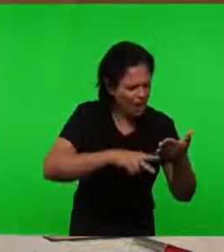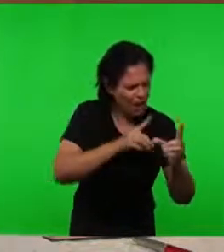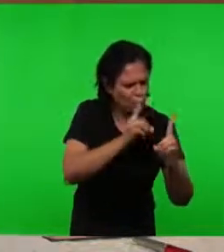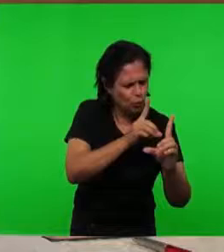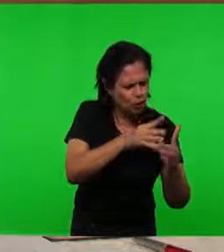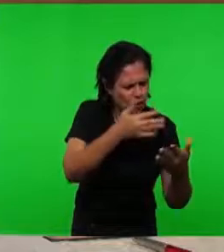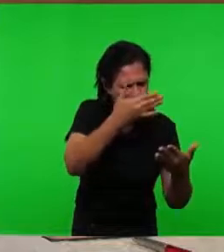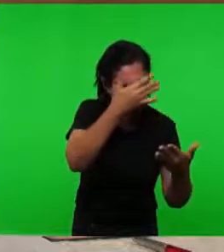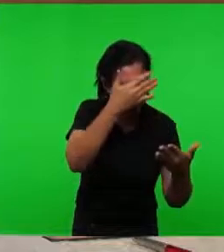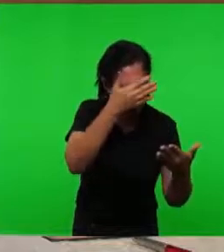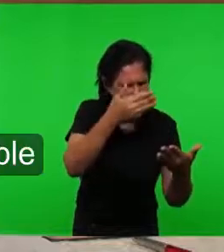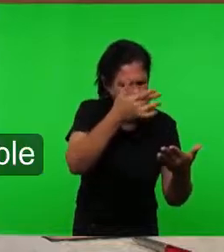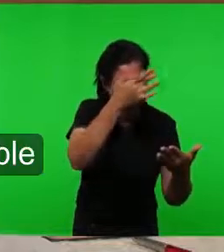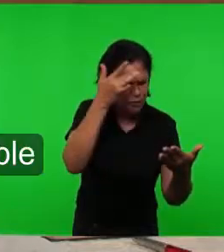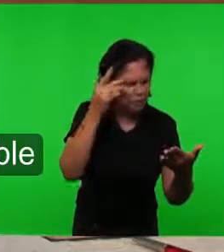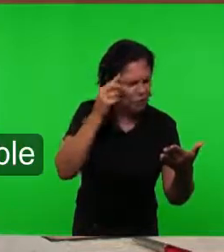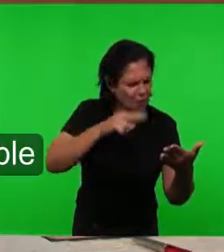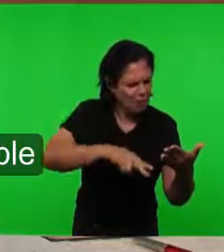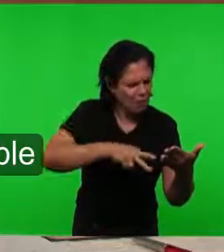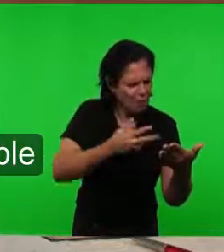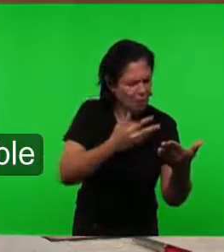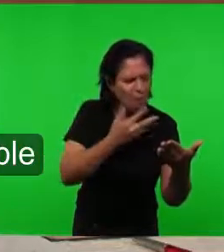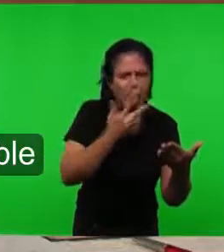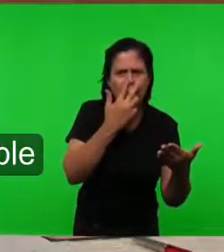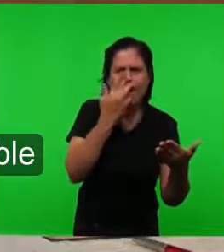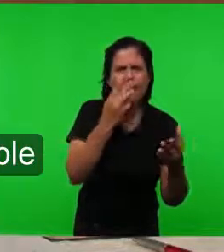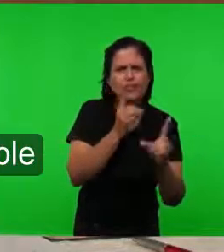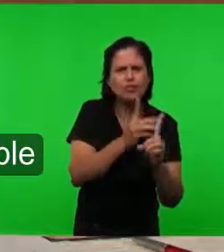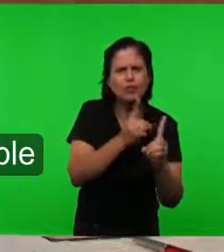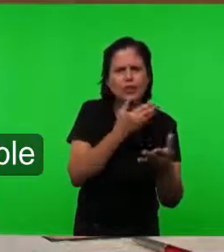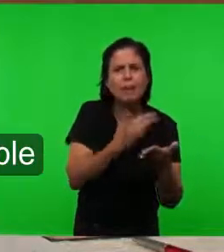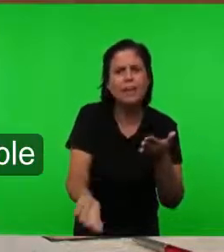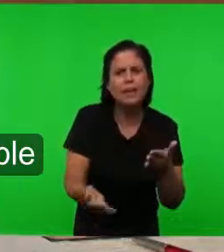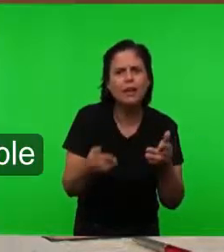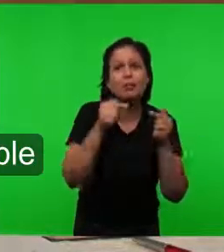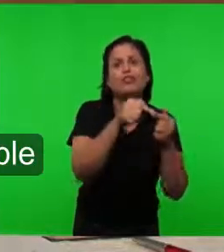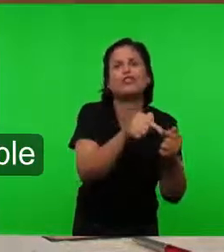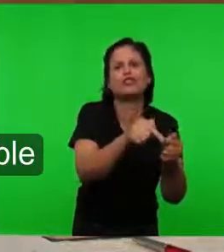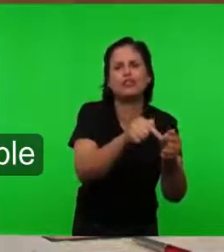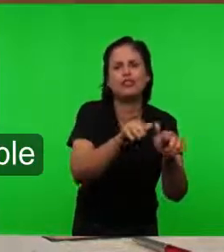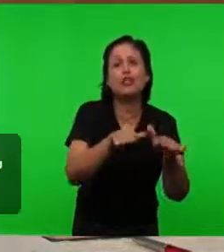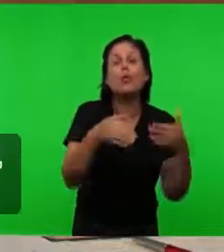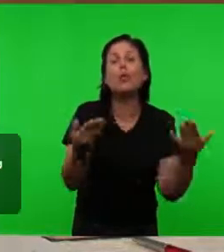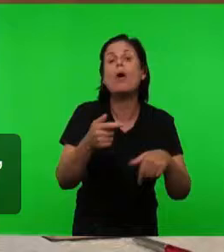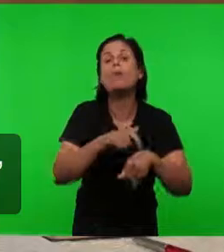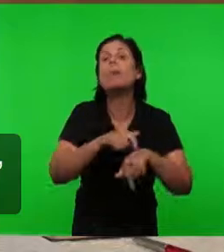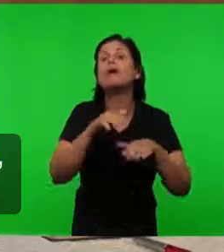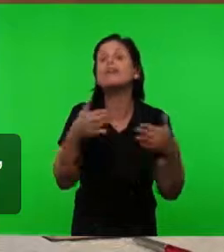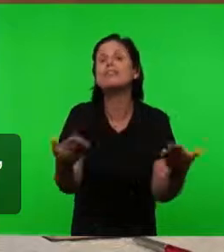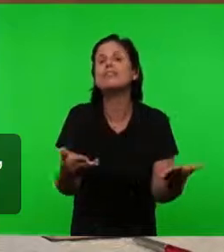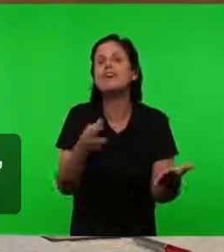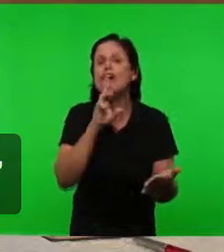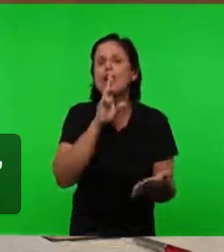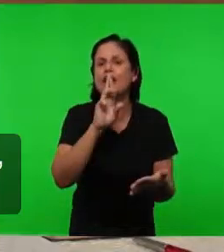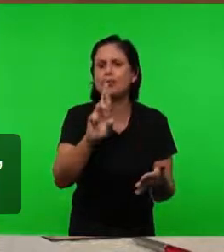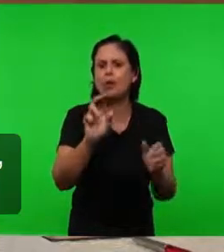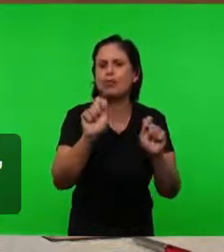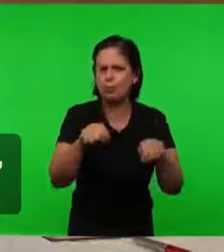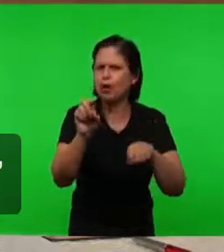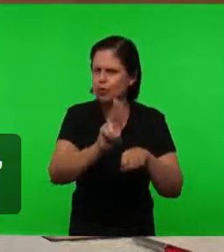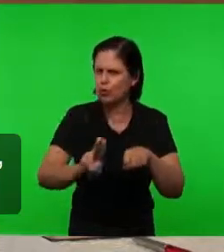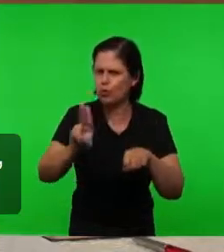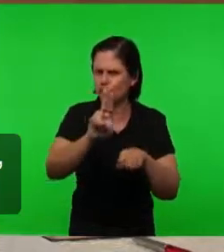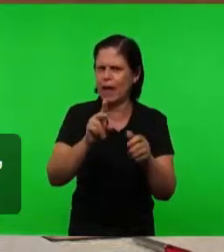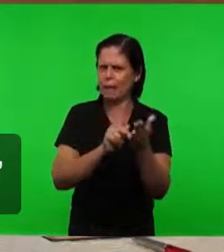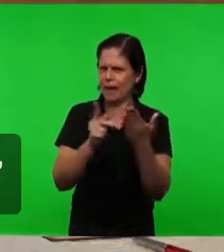doutrina Perdeu A sua finalidade A resposta Os irmãos Poderão usar Uma parábola Contida no capítulo 13